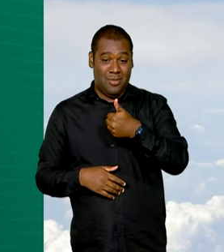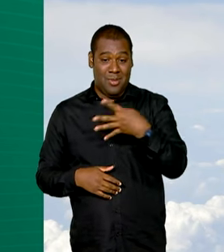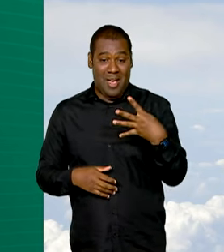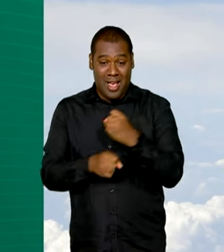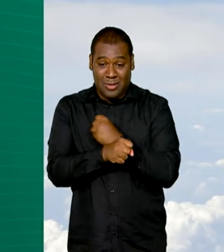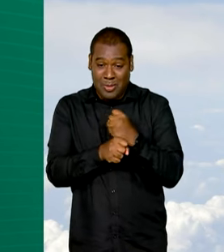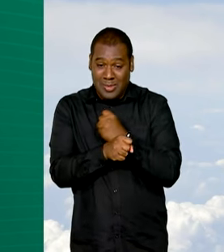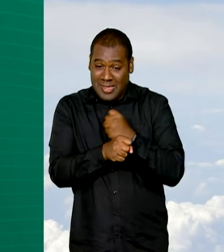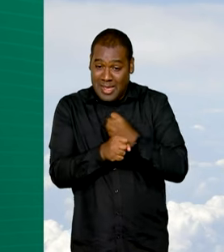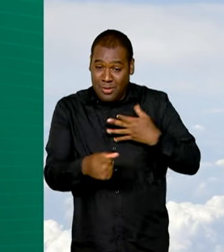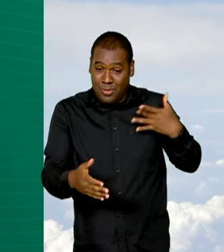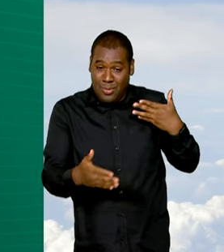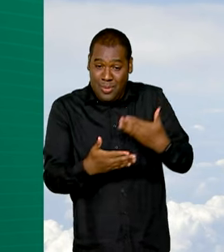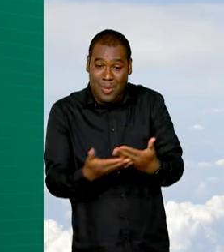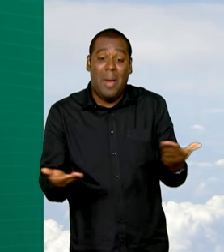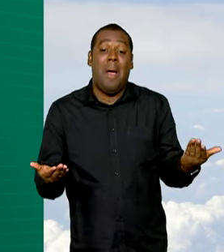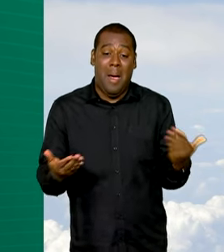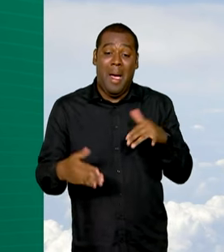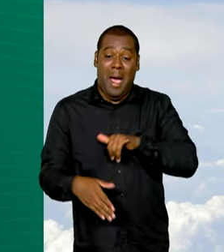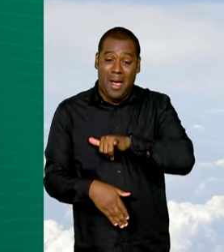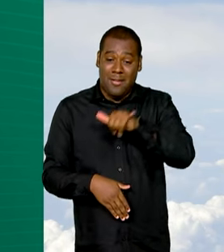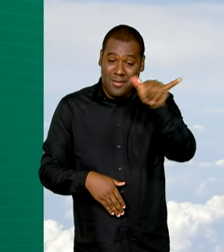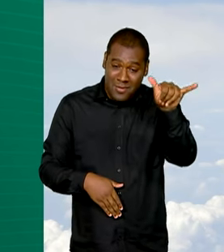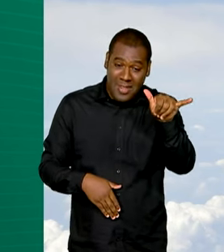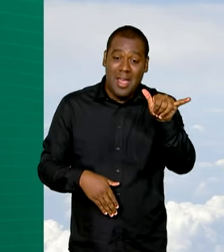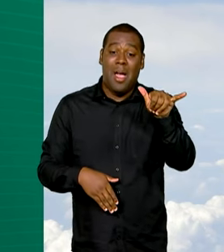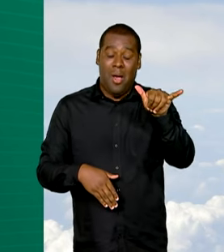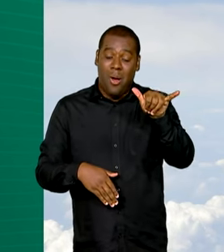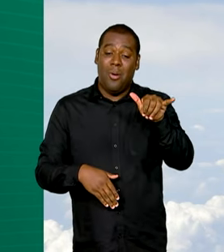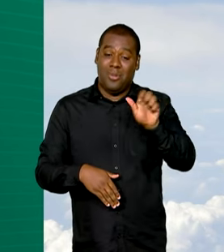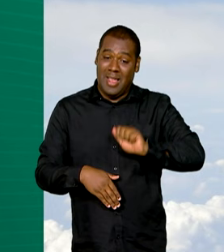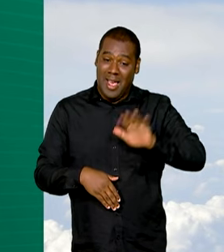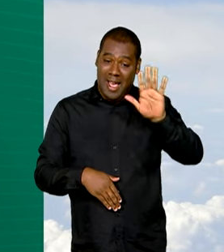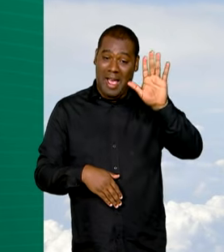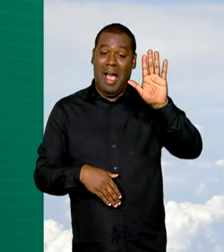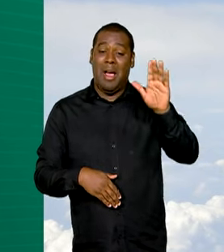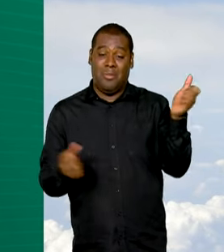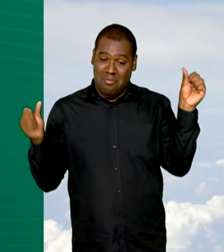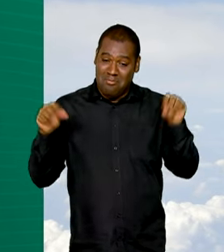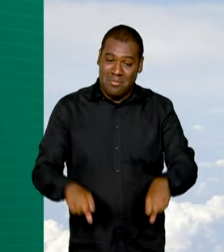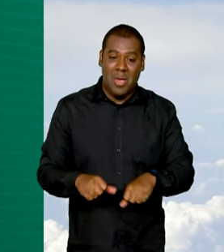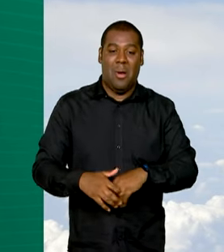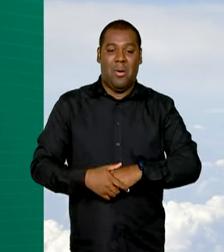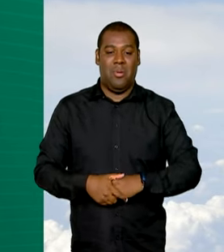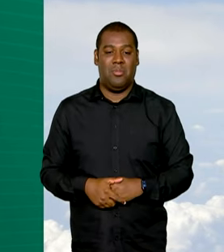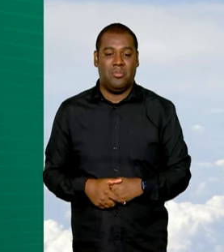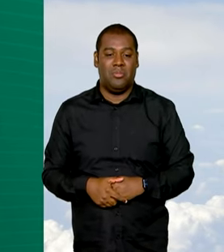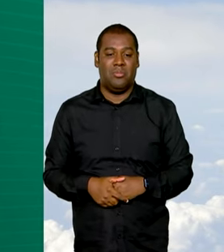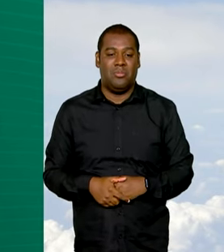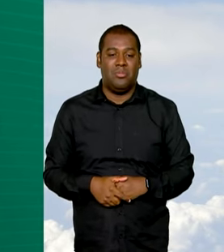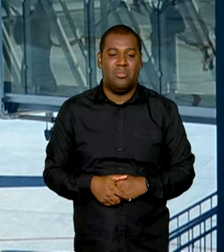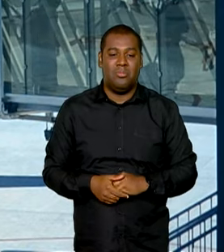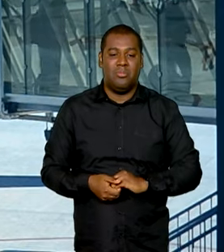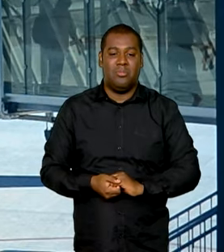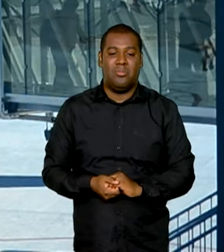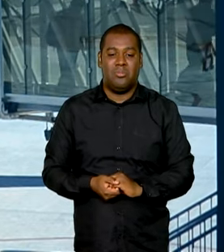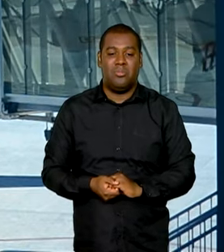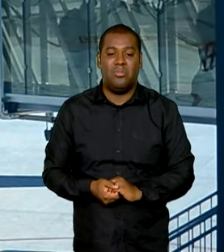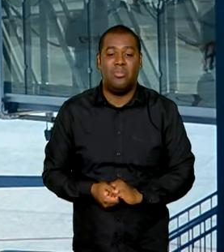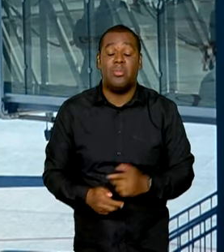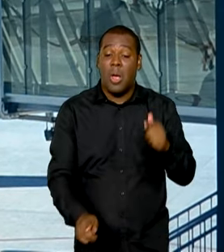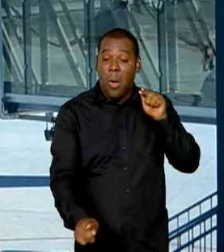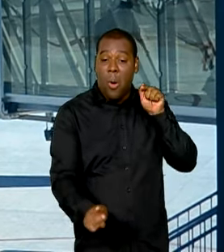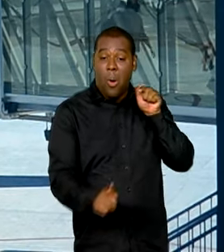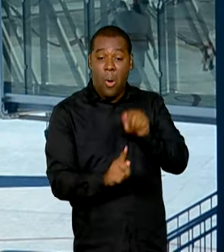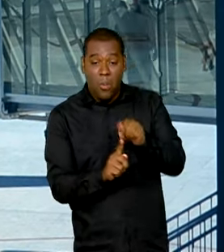médio pago em voos domésticos atingiu R 702,70 em novembro. Com o